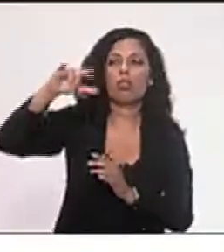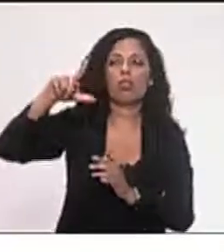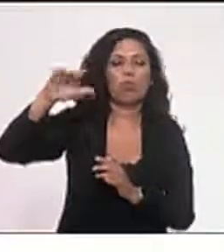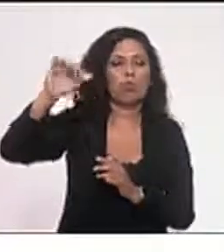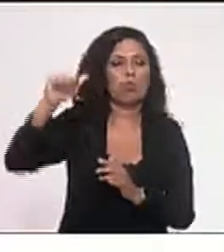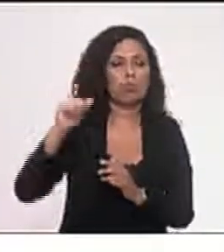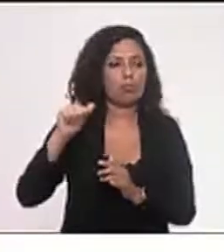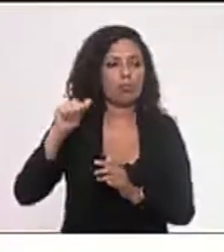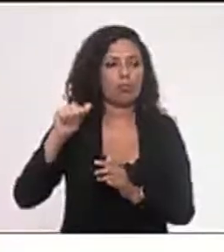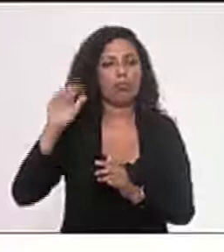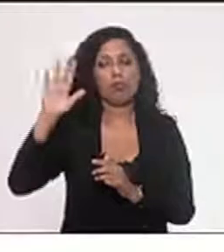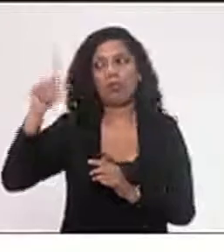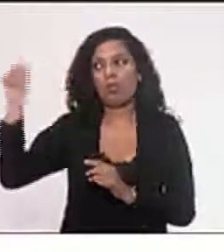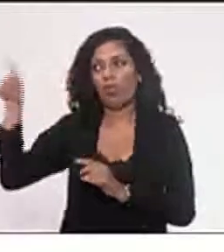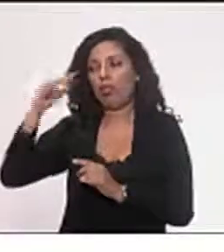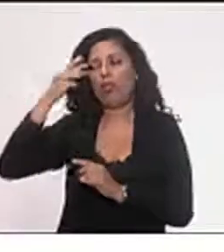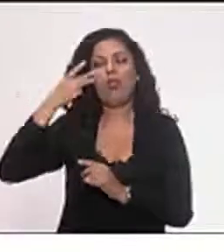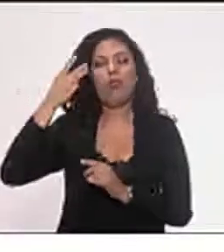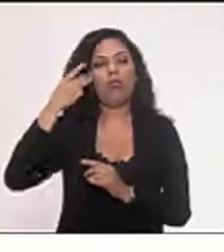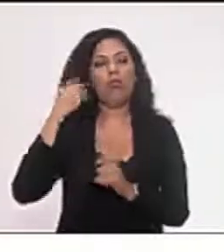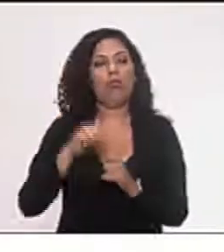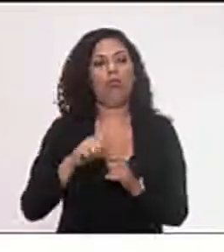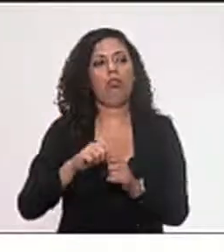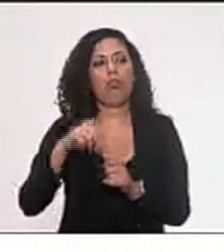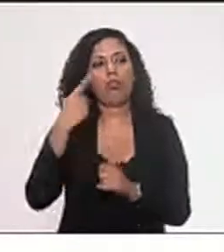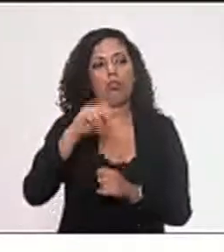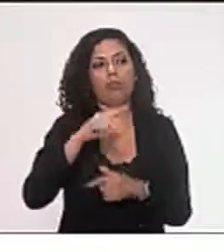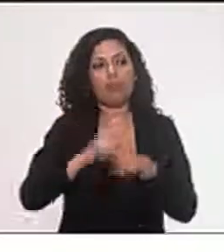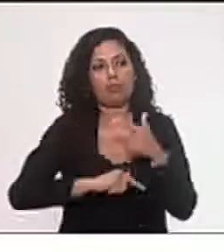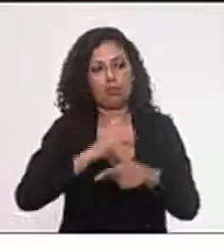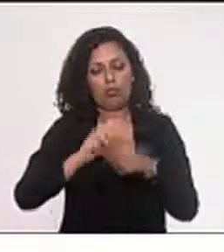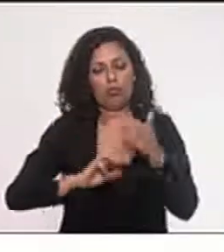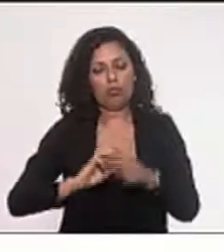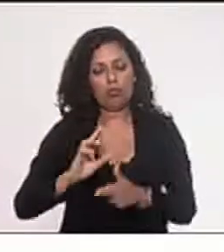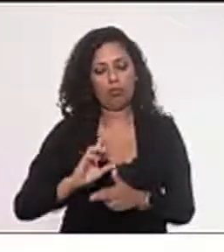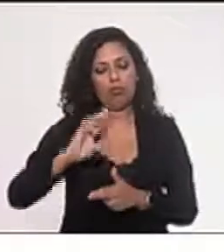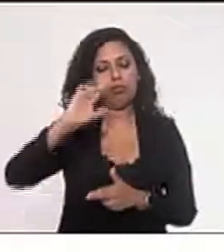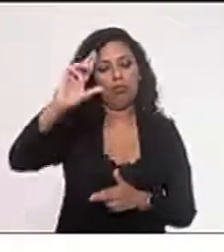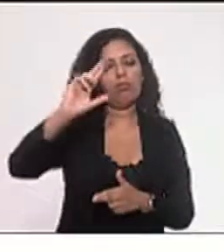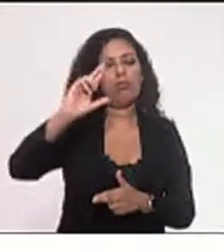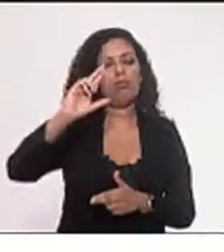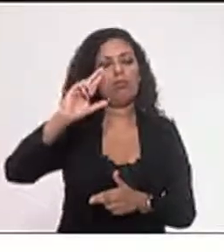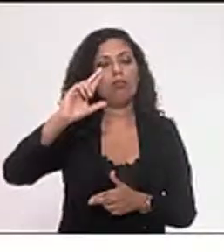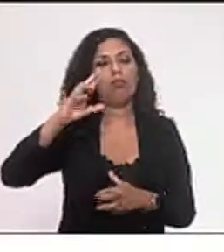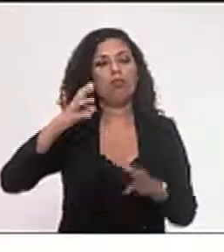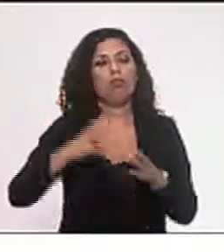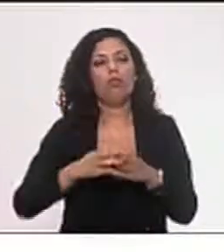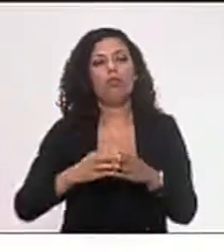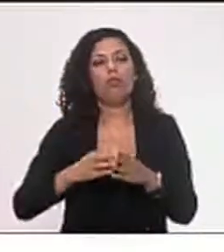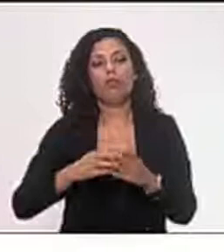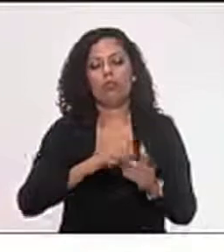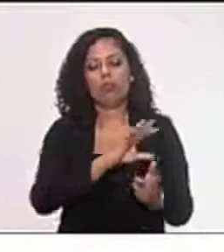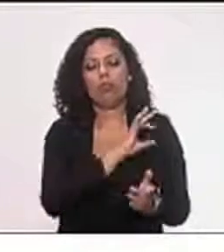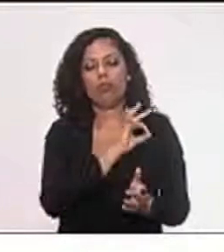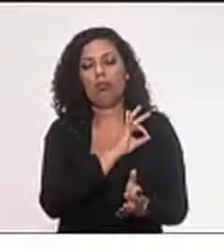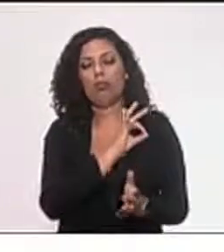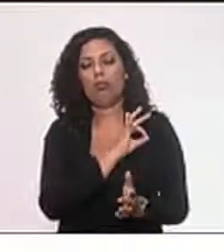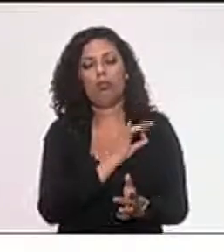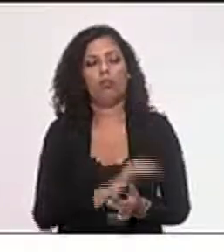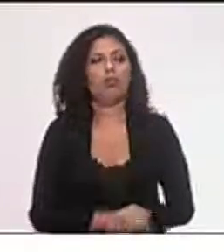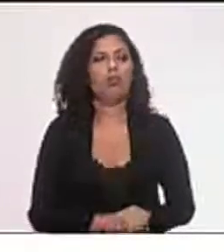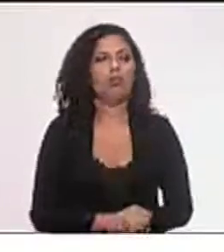quando ele estava simplesmente exercendo o seu papel de líder máximo das forças policiais.